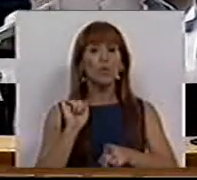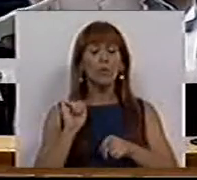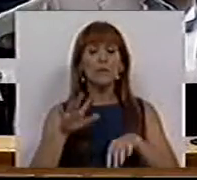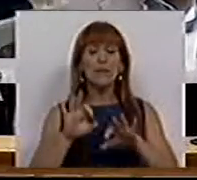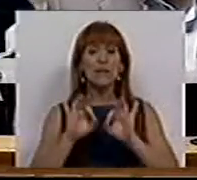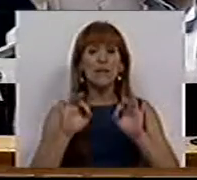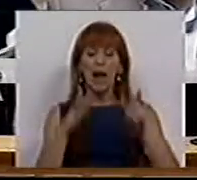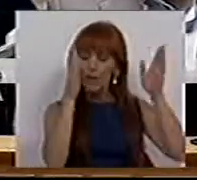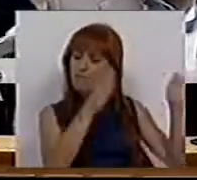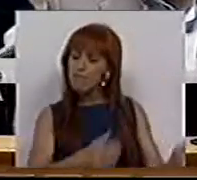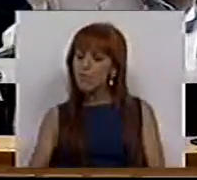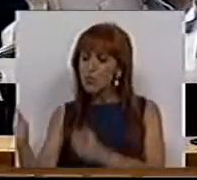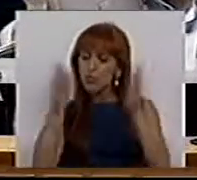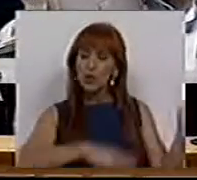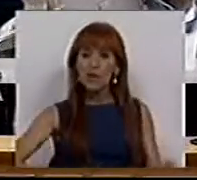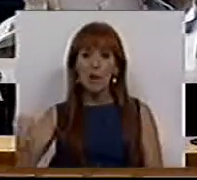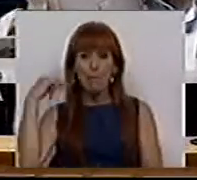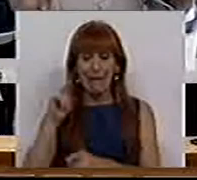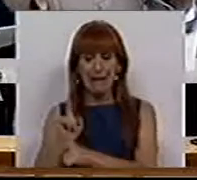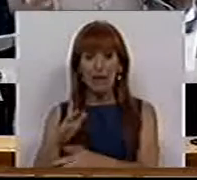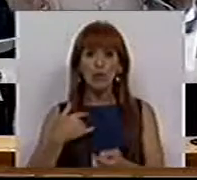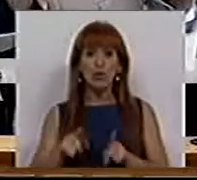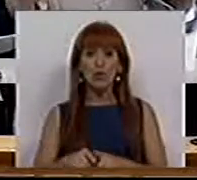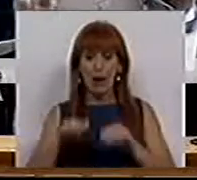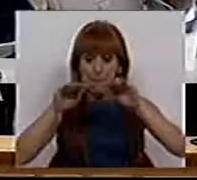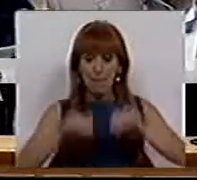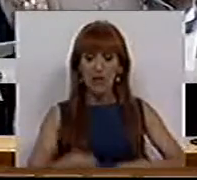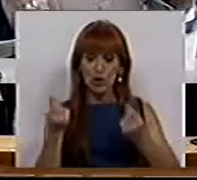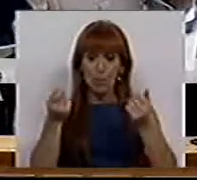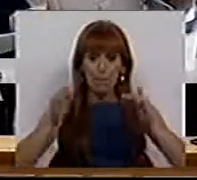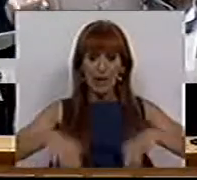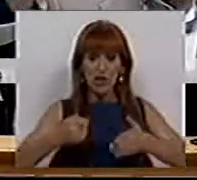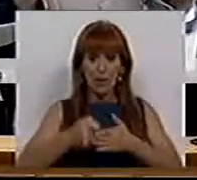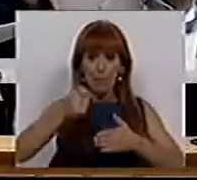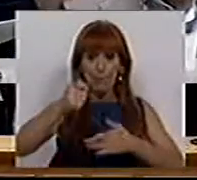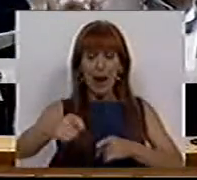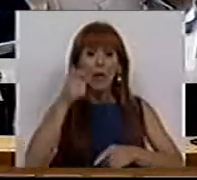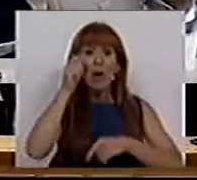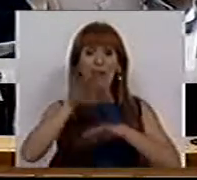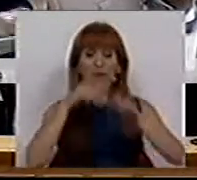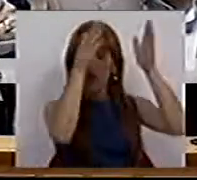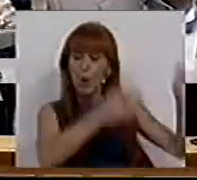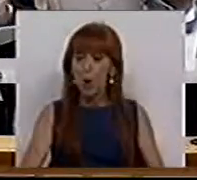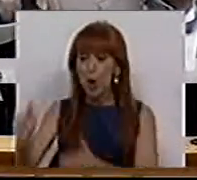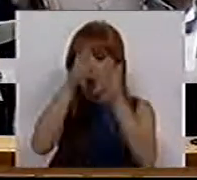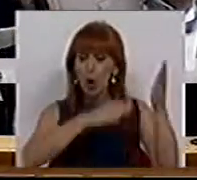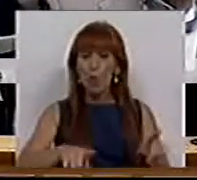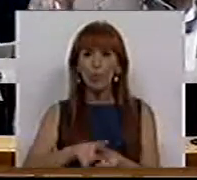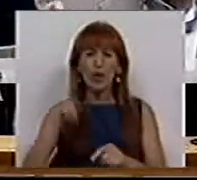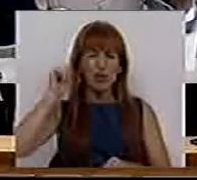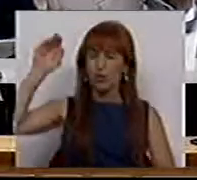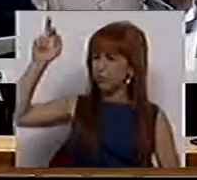em termos da produção da pera rocha. Os baixos preços pagos ao produtor que